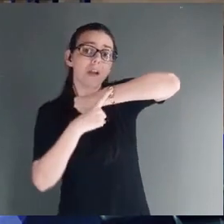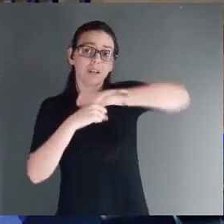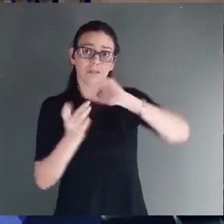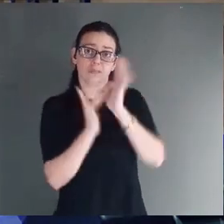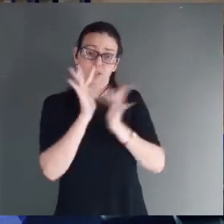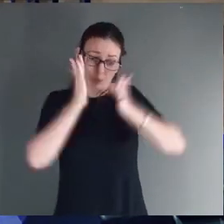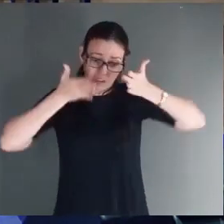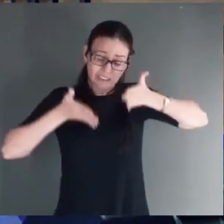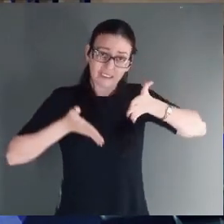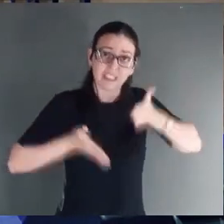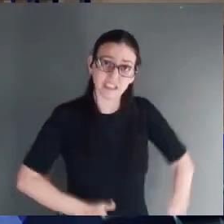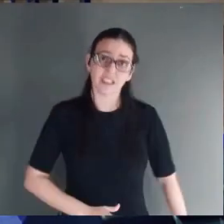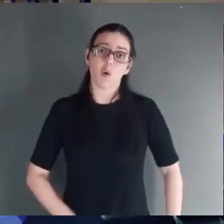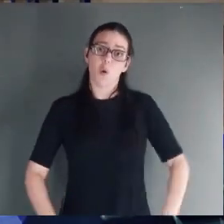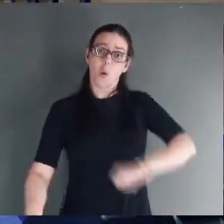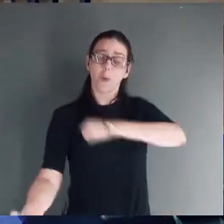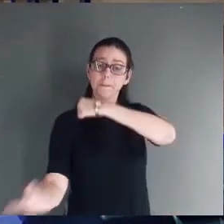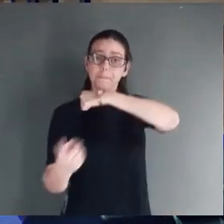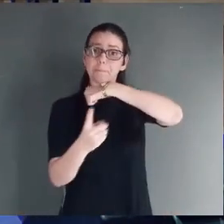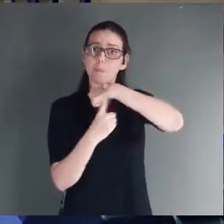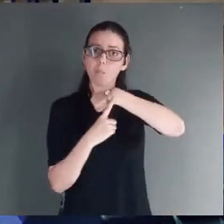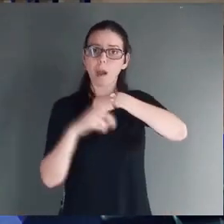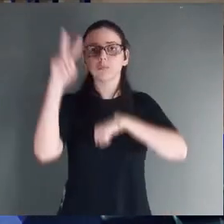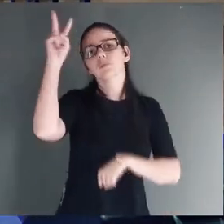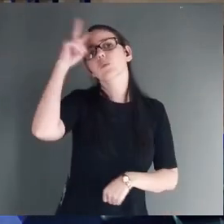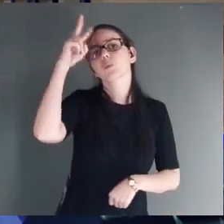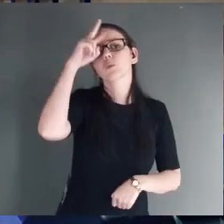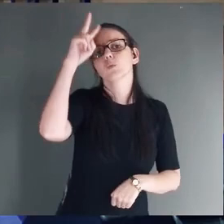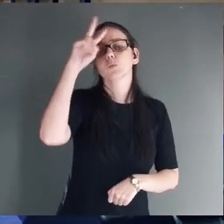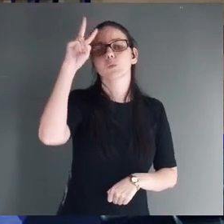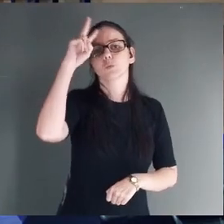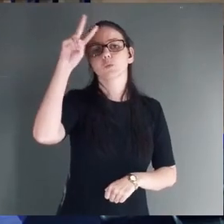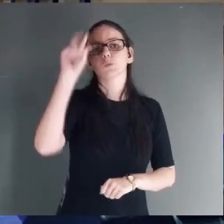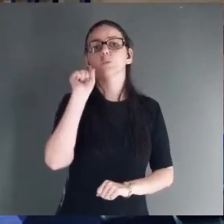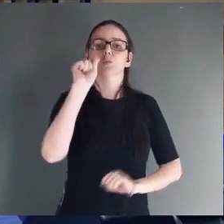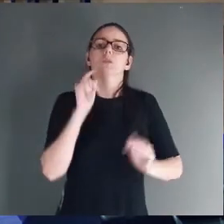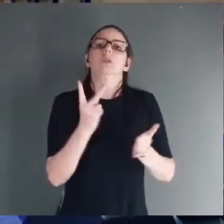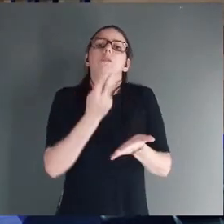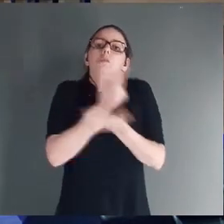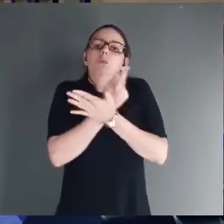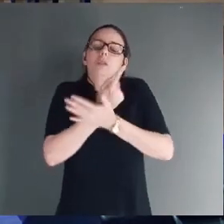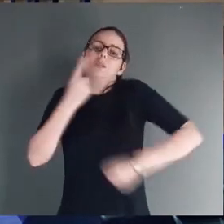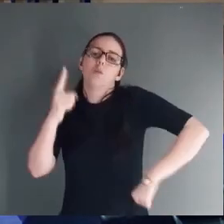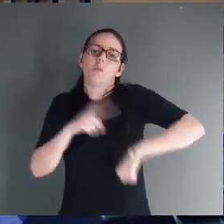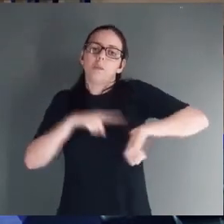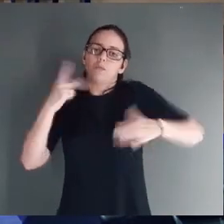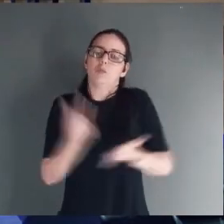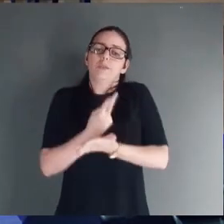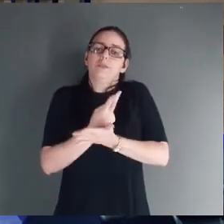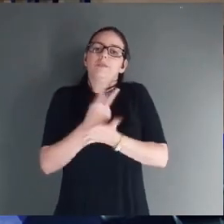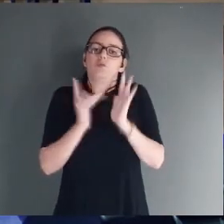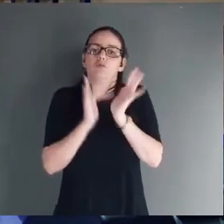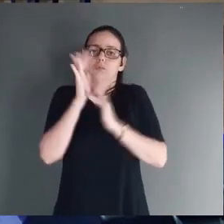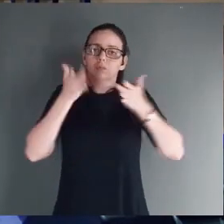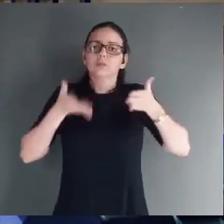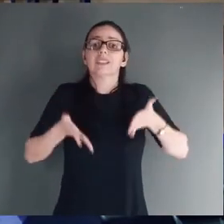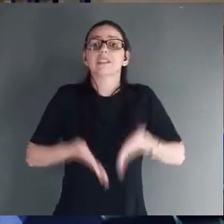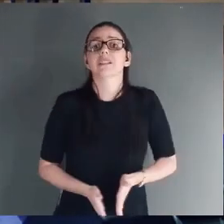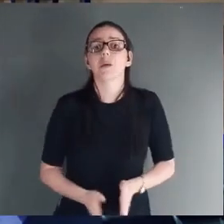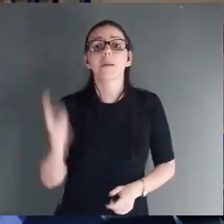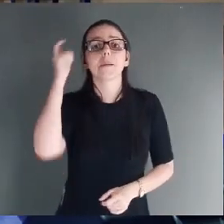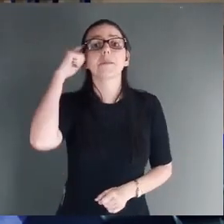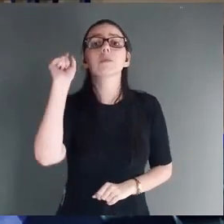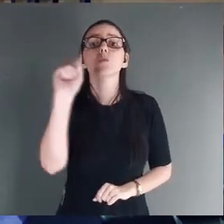para a necessidade, e sobre a história, sobre a qual Jesus chegou. Tendo em mente